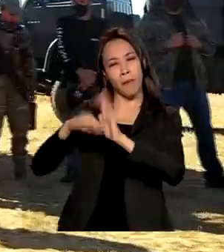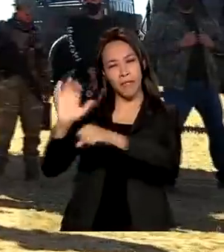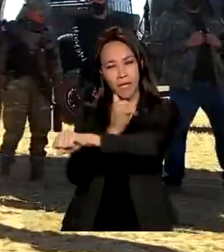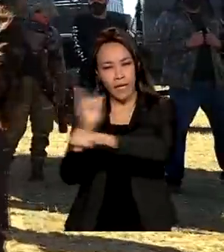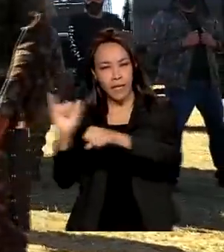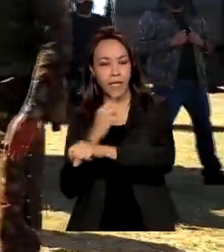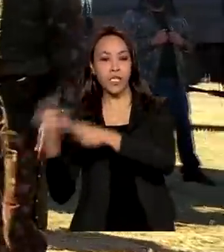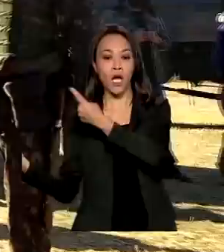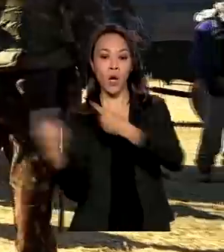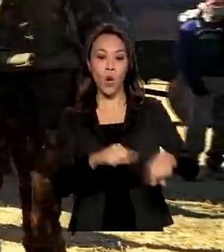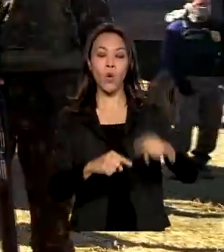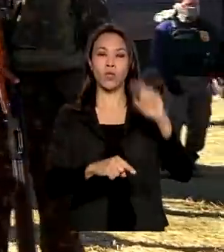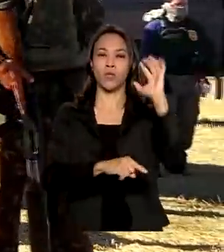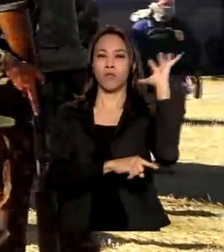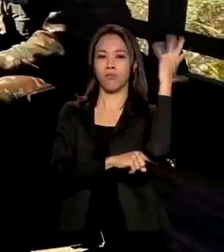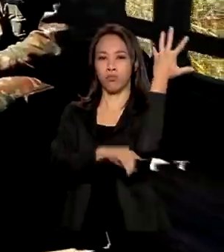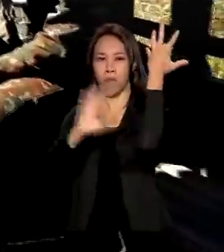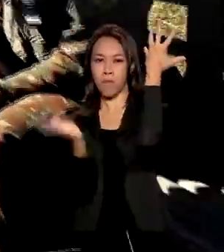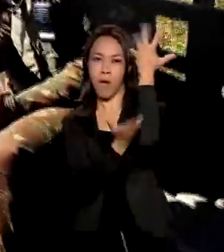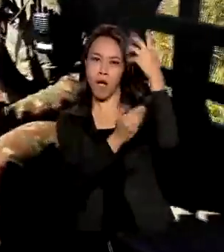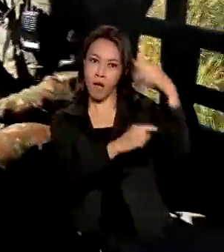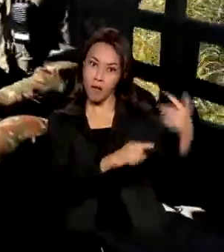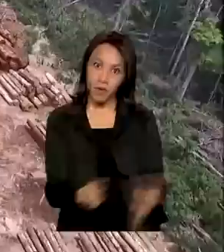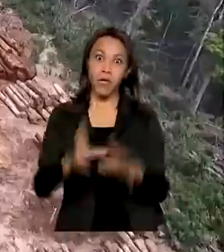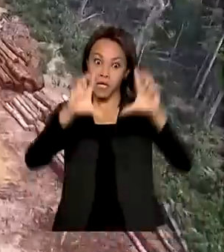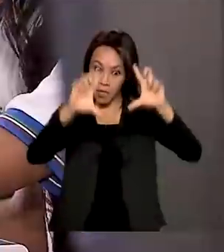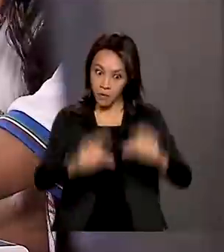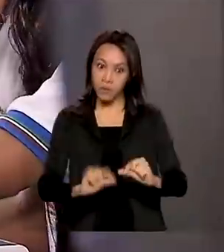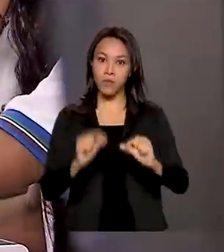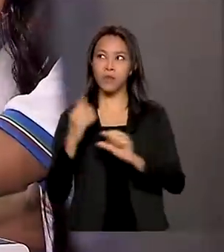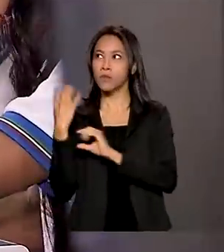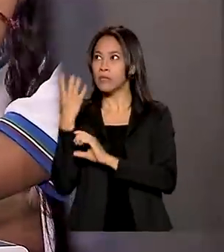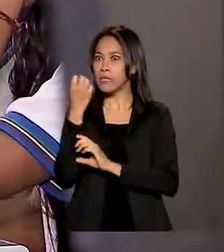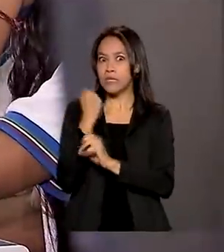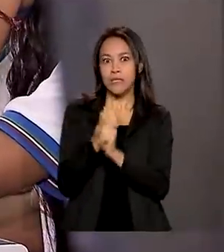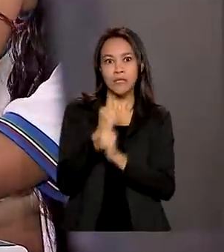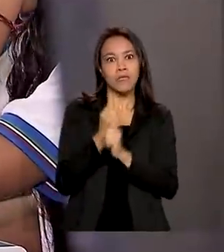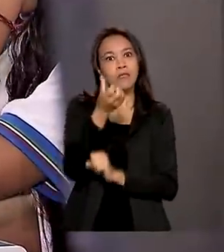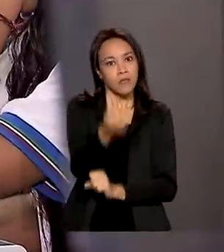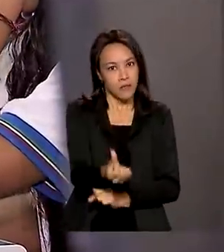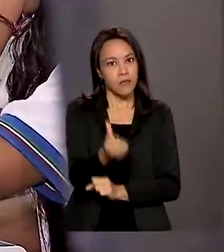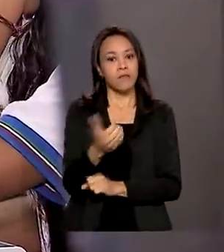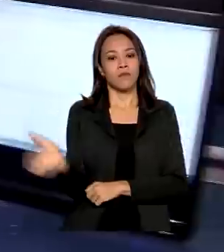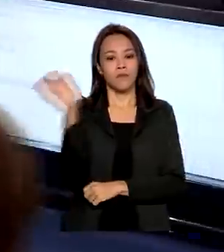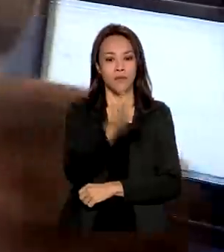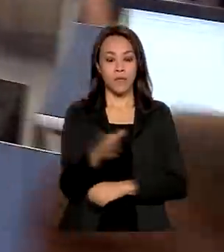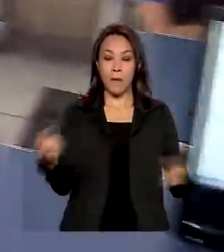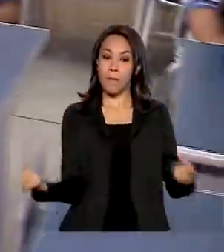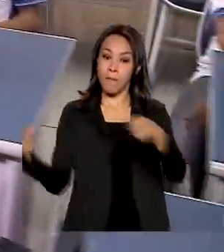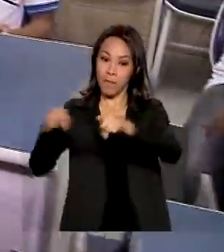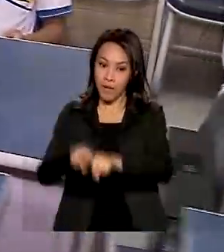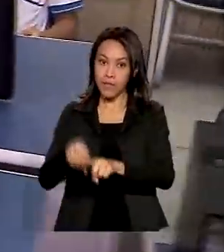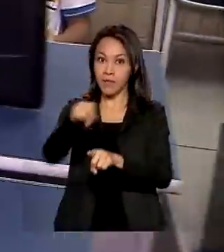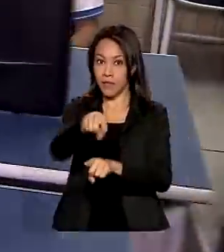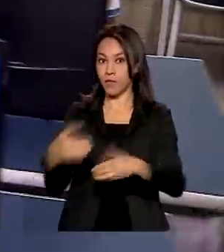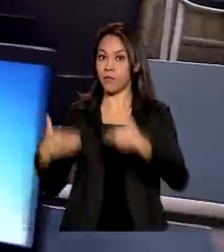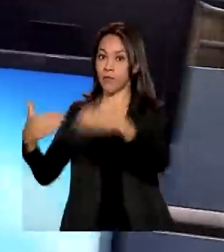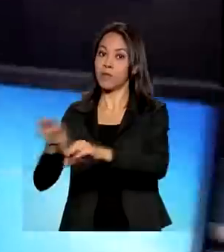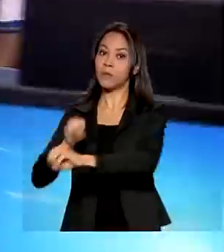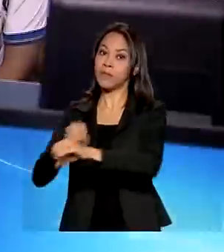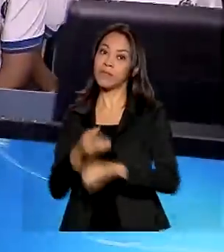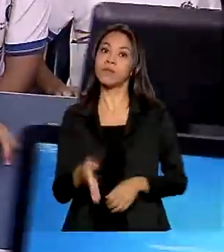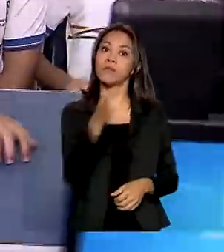em novembro, o número é o menor dos últimos seis anos. Parceria entre Ministério da Educação e Fundação Banco do Brasil